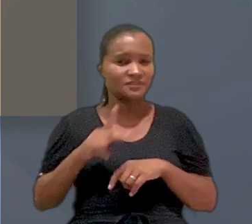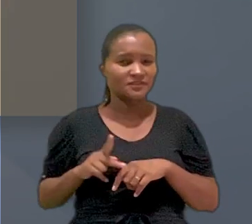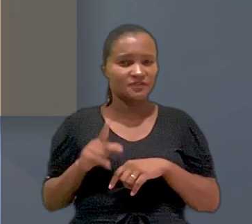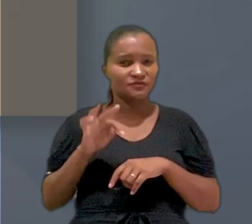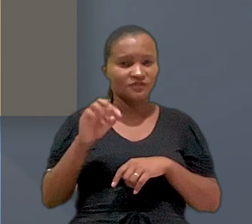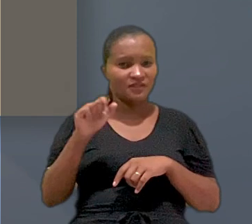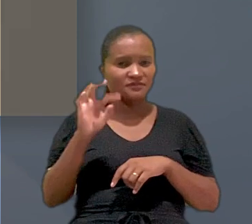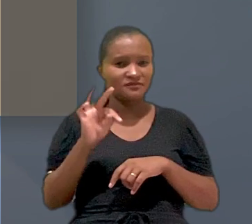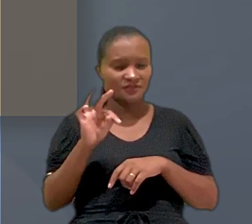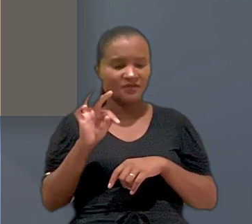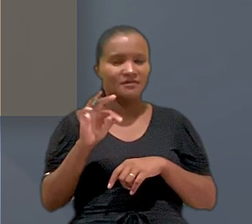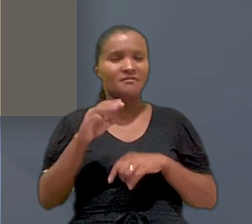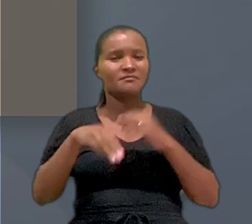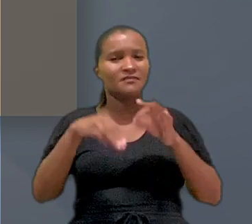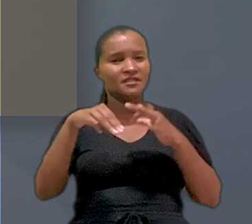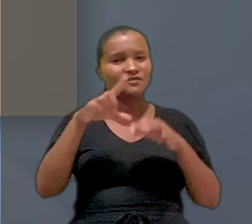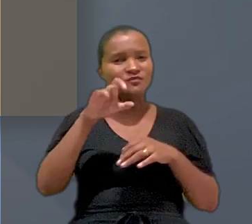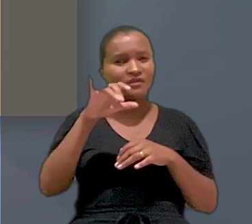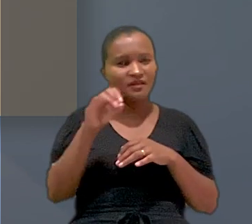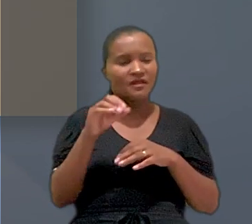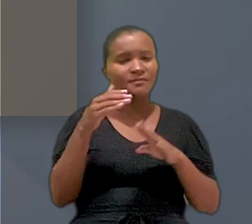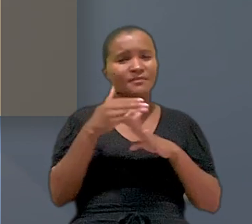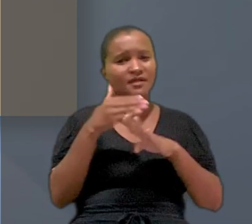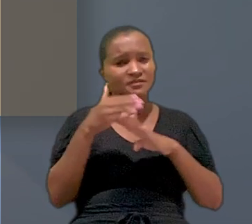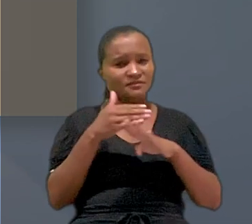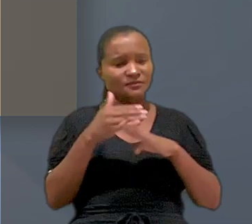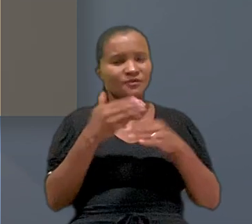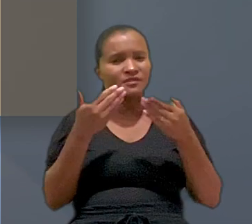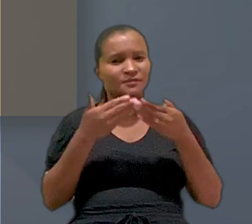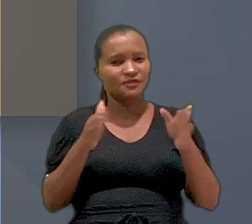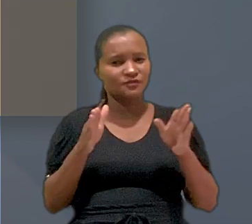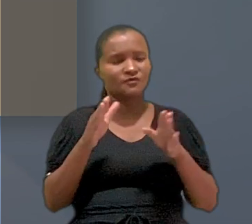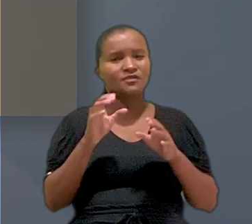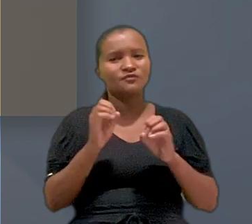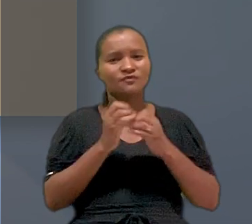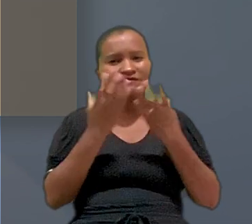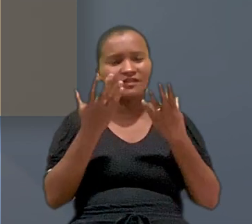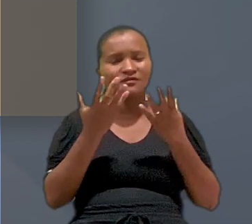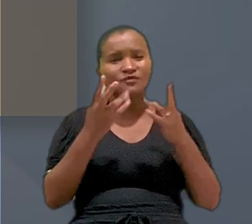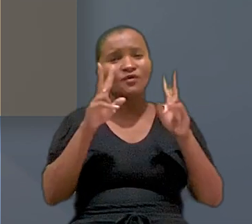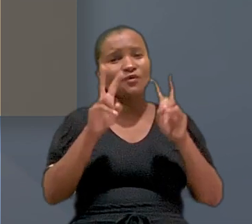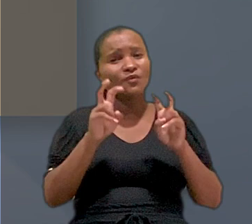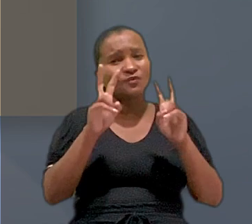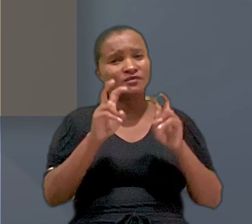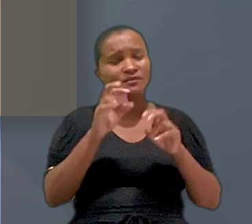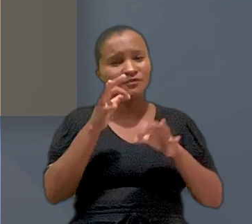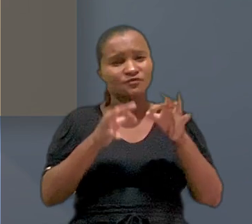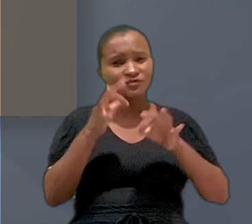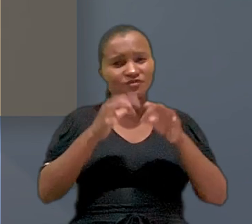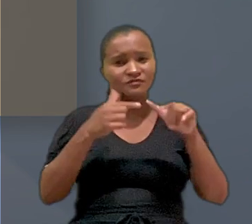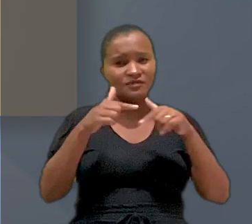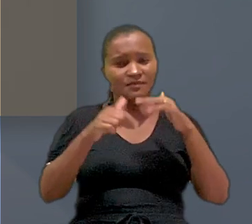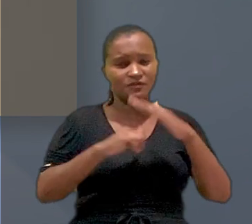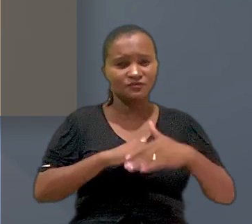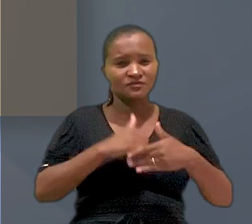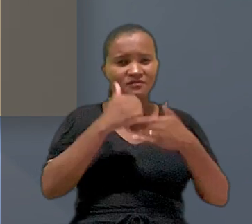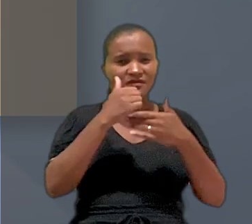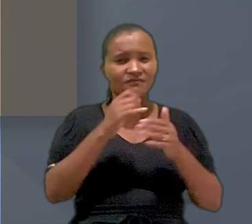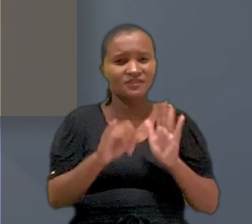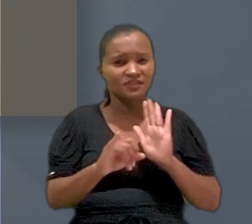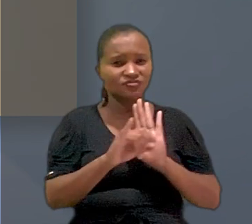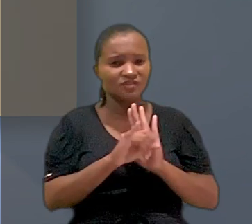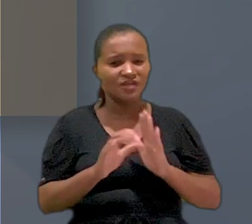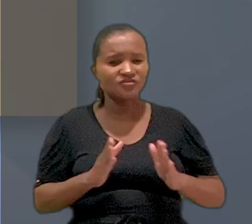TST e do CSJT, ministro Lélio Bentes Corrêa, participou da abertura do evento. Com o tema Justiça do Trabalho Sustentável,